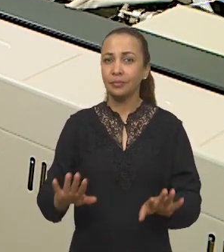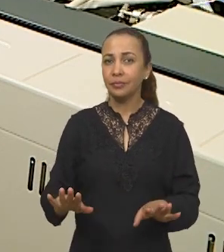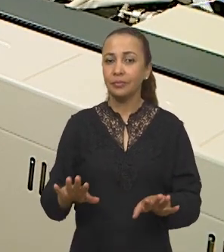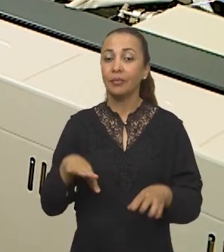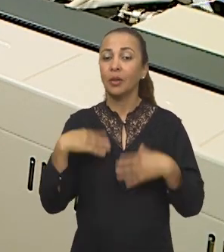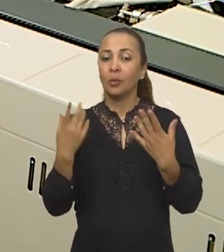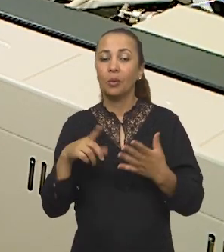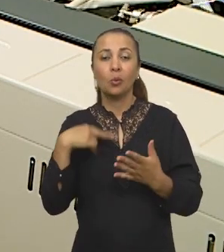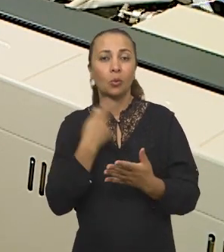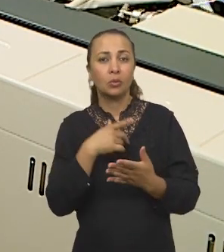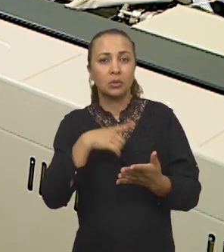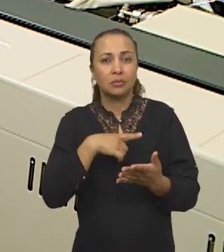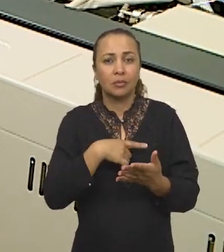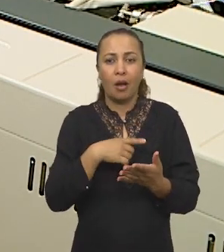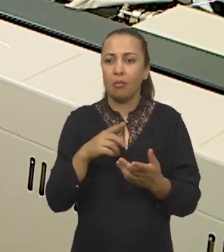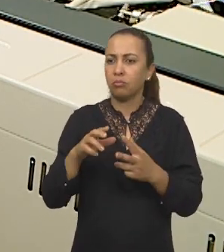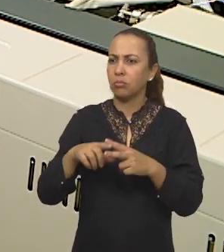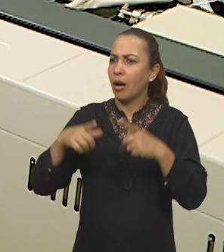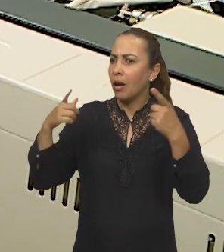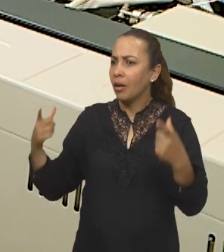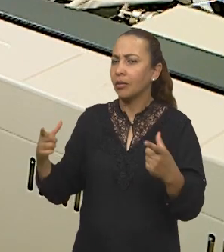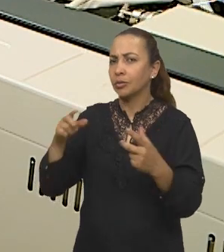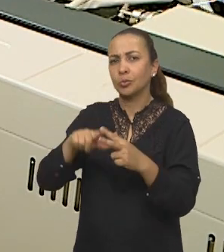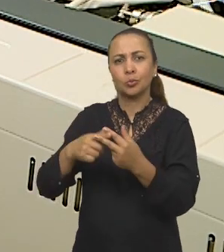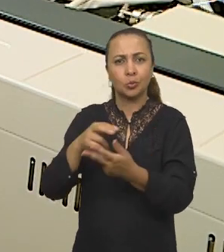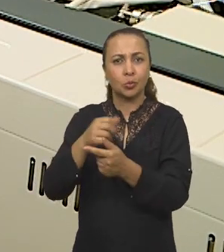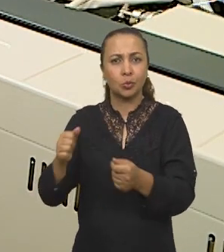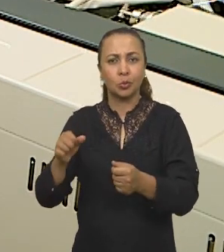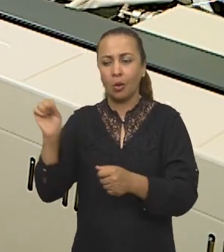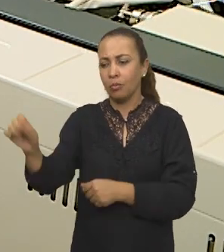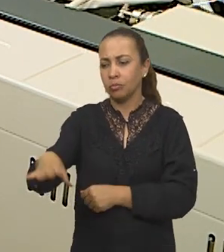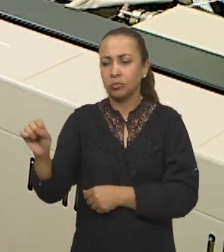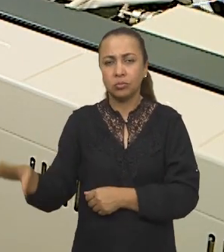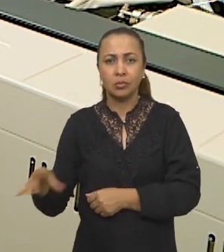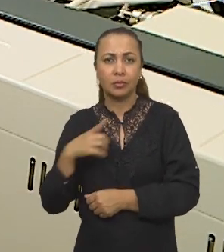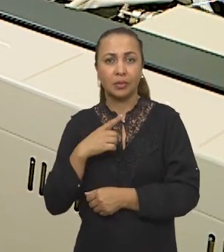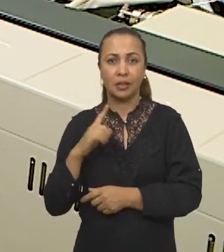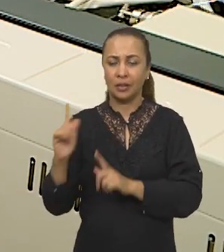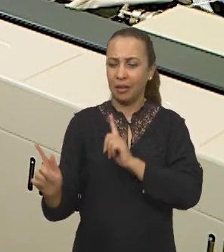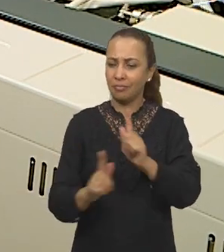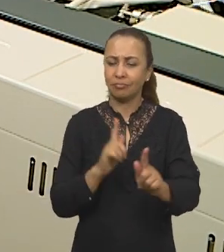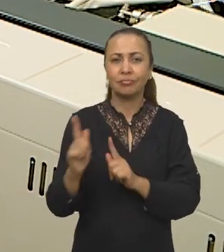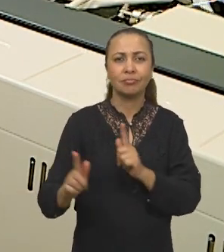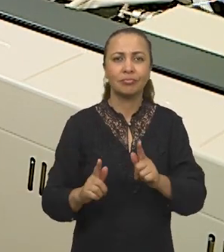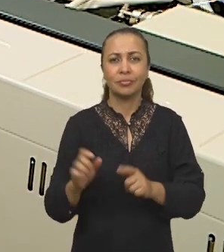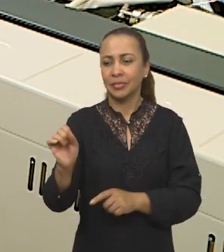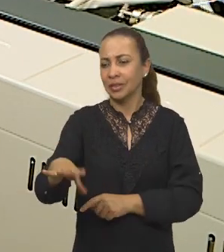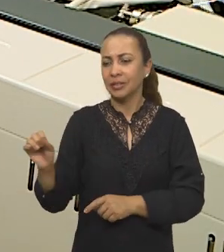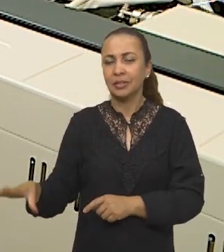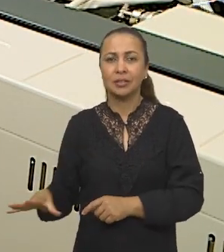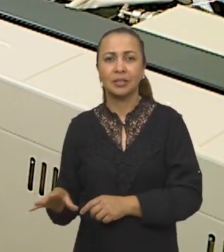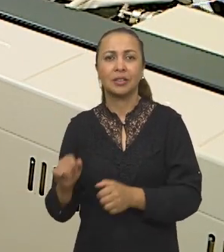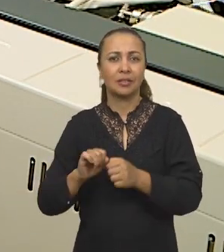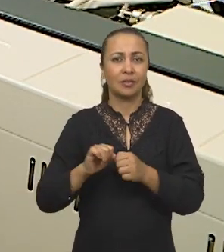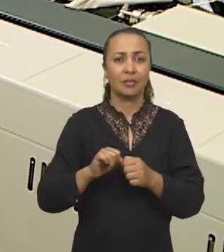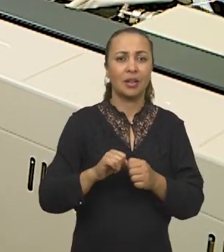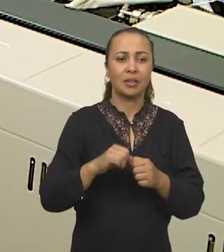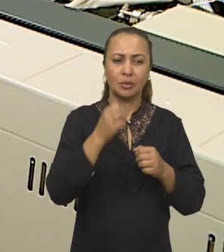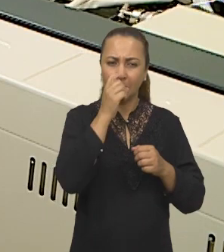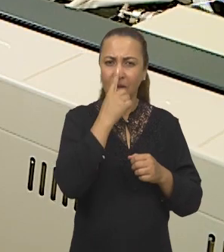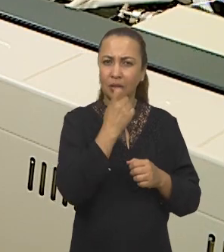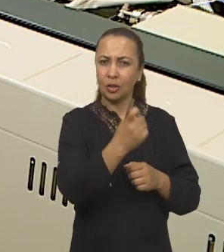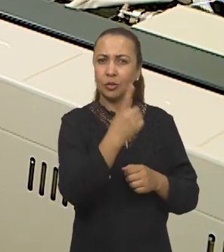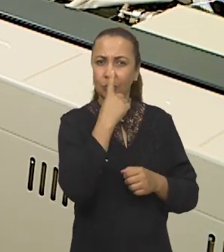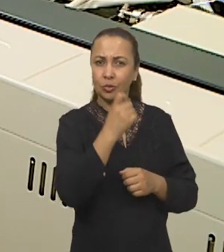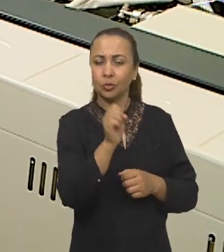Então, uma vez que a gente tem aí um grande produtor agrícola, que gere um resíduo agrícola, ligno-celulógico, que gere um